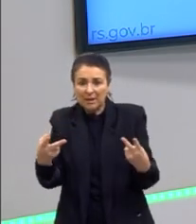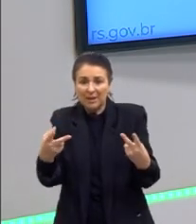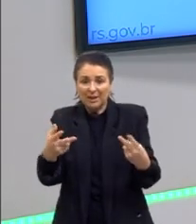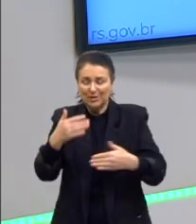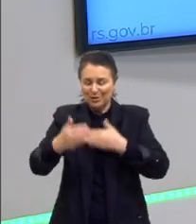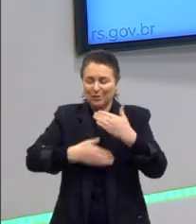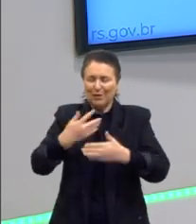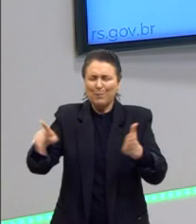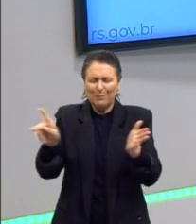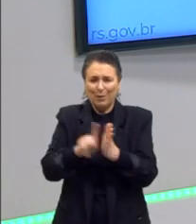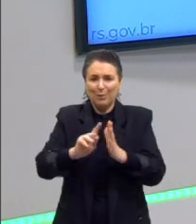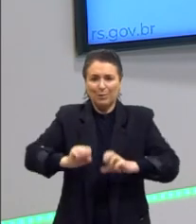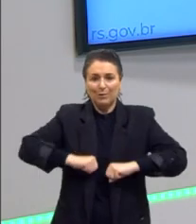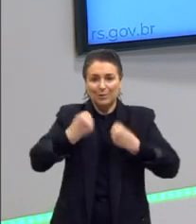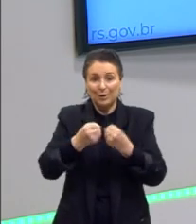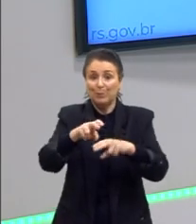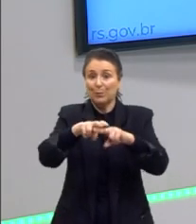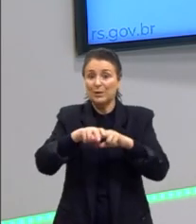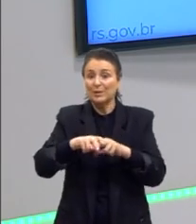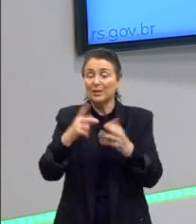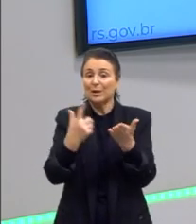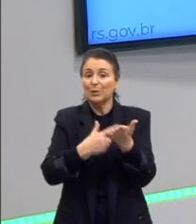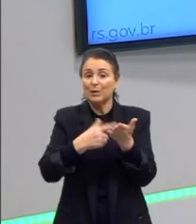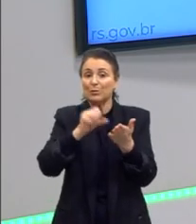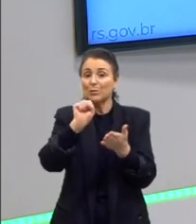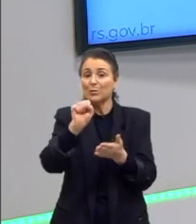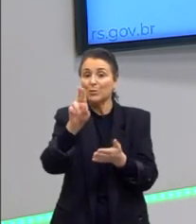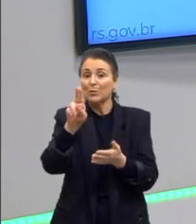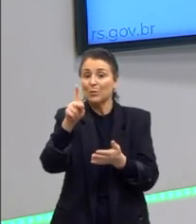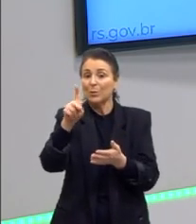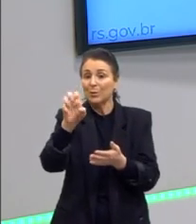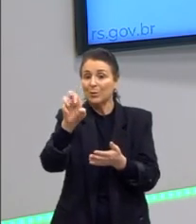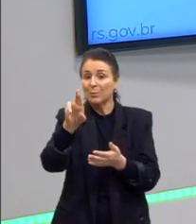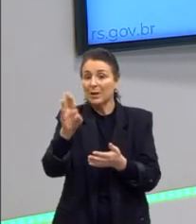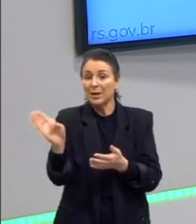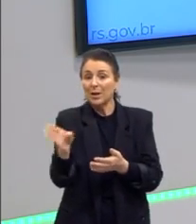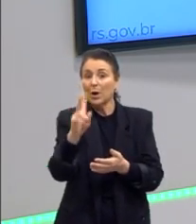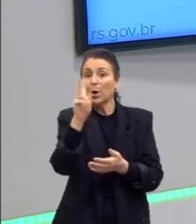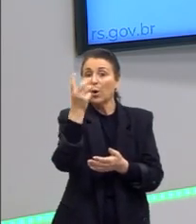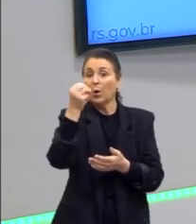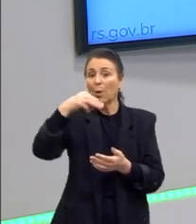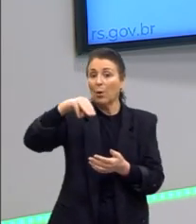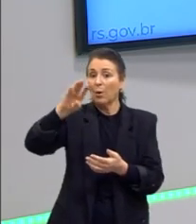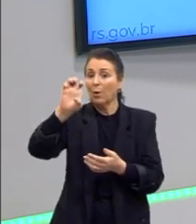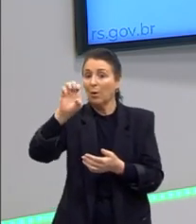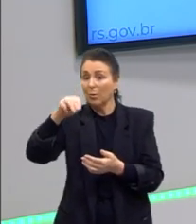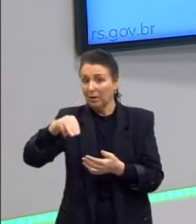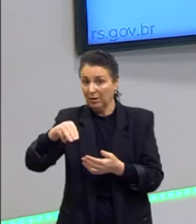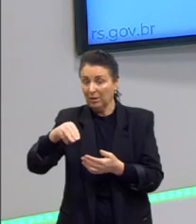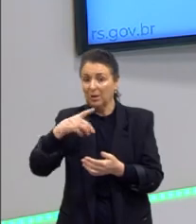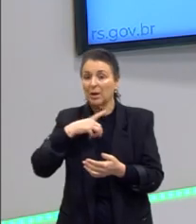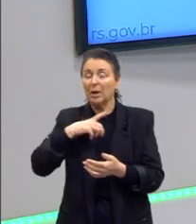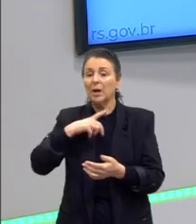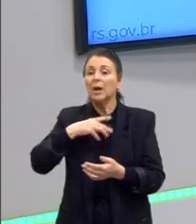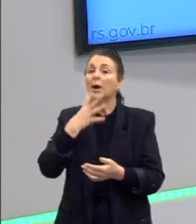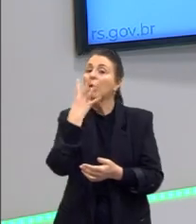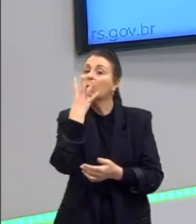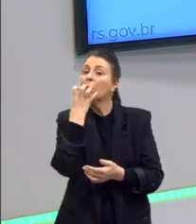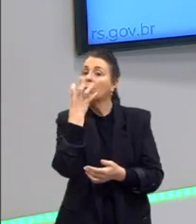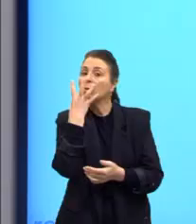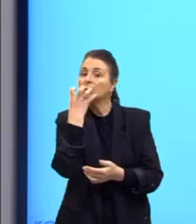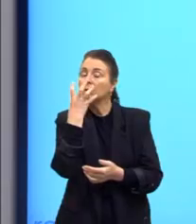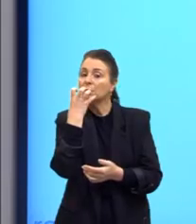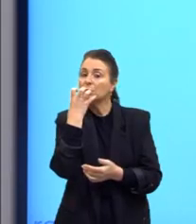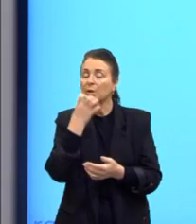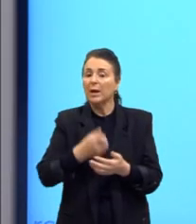Tanto é que ele desenvolve o super-homem. Então, o Nietzsche critica muito a metafísica nessa divisão. E o Nietzsche aposta muito na